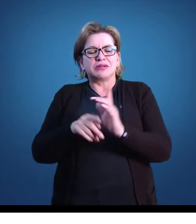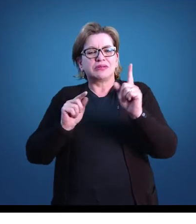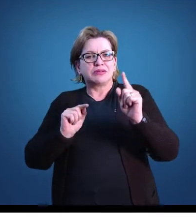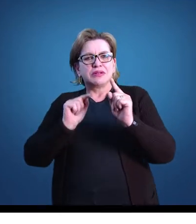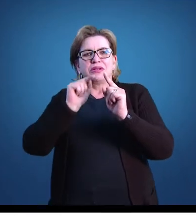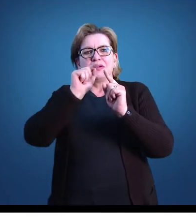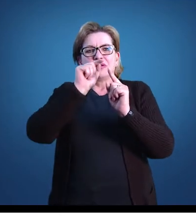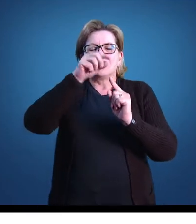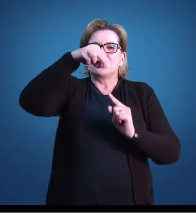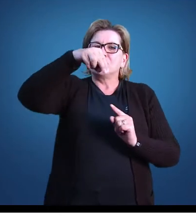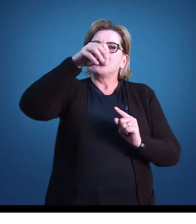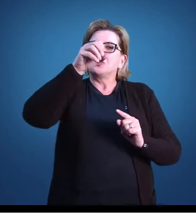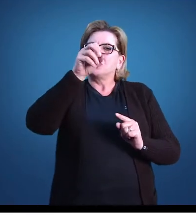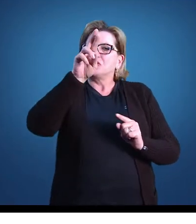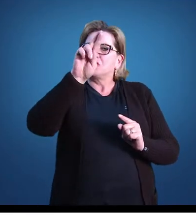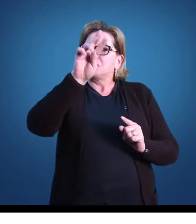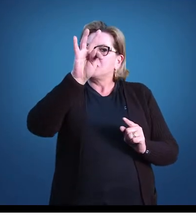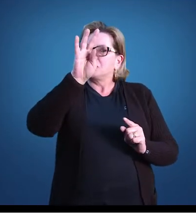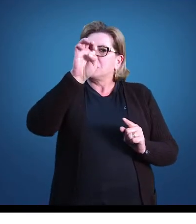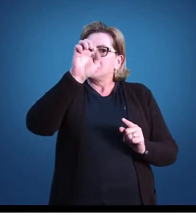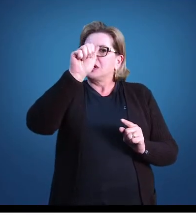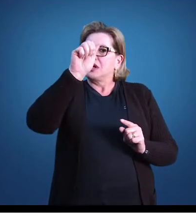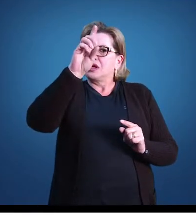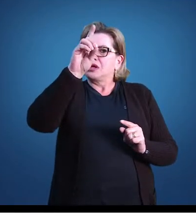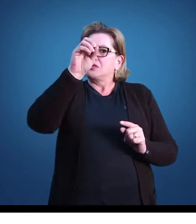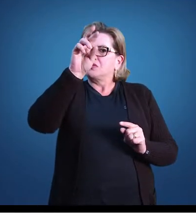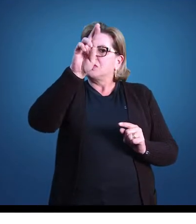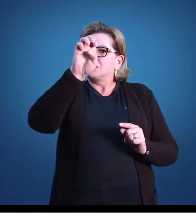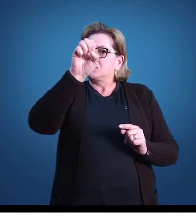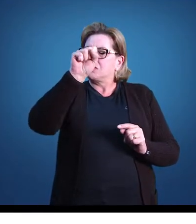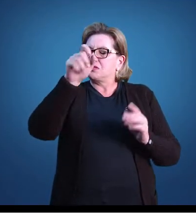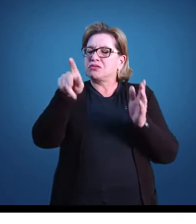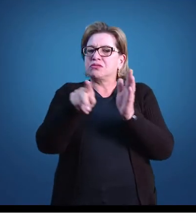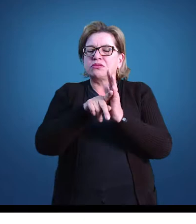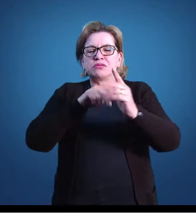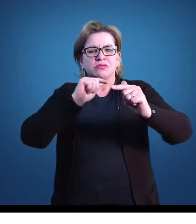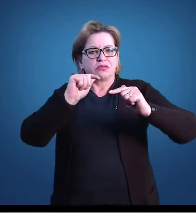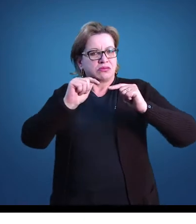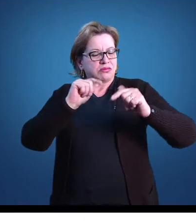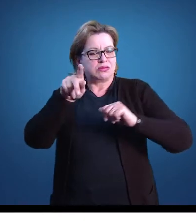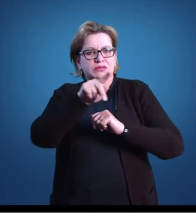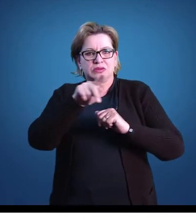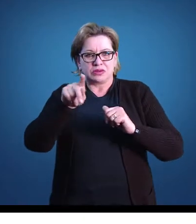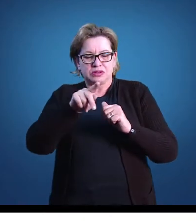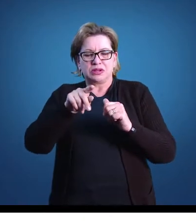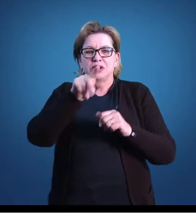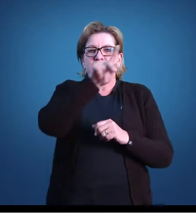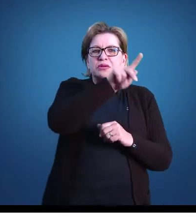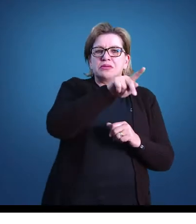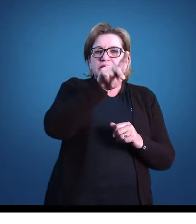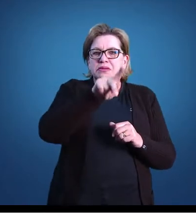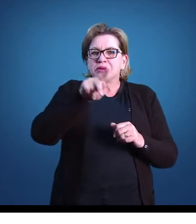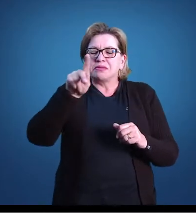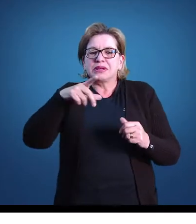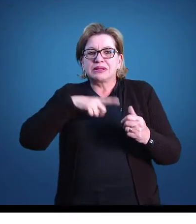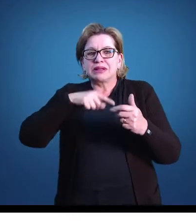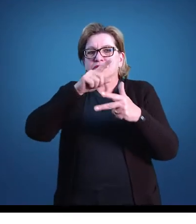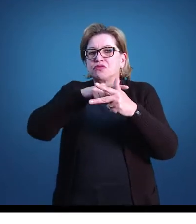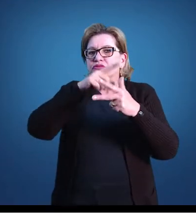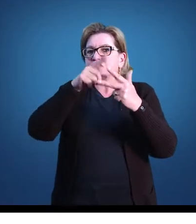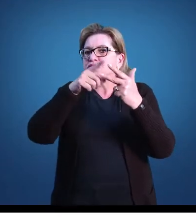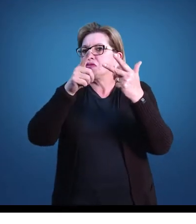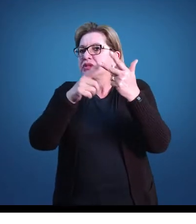No projeto político-pedagógico da escola, nós temos três níveis de avaliação. Uma delas é a avaliação